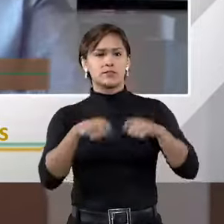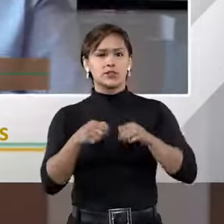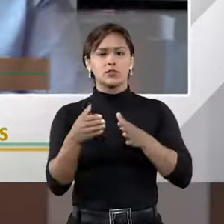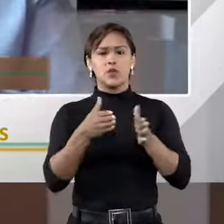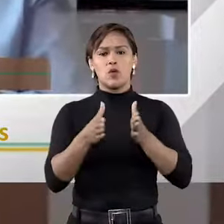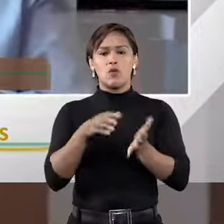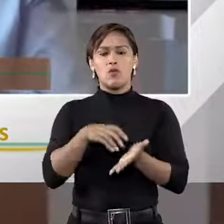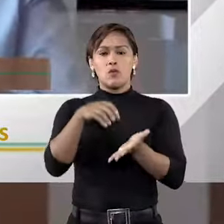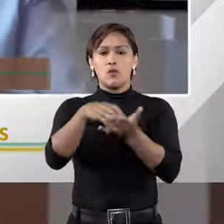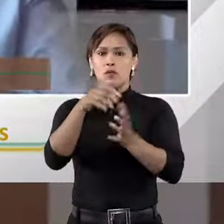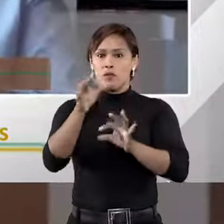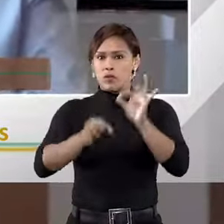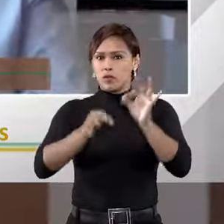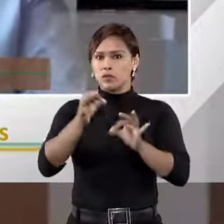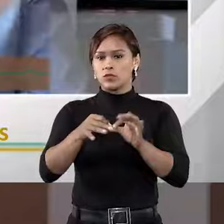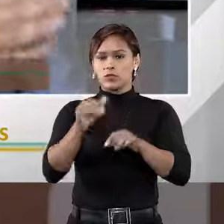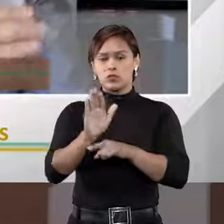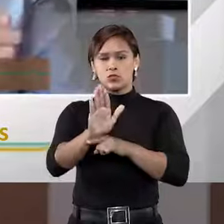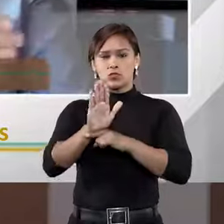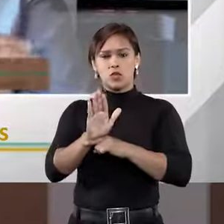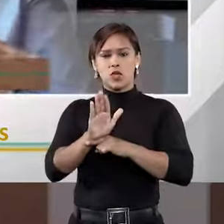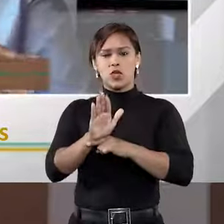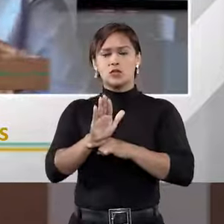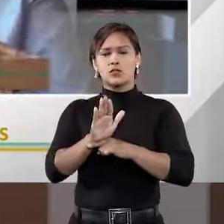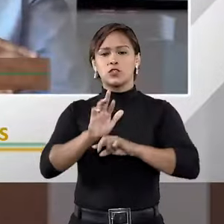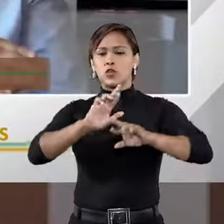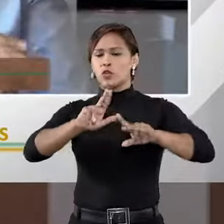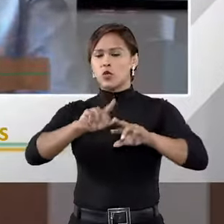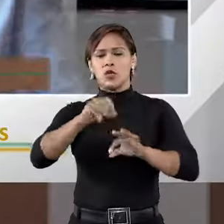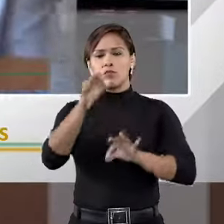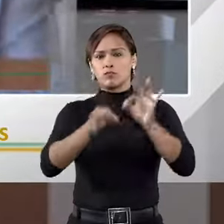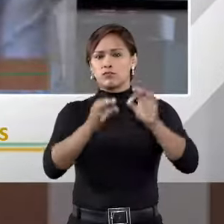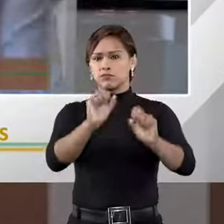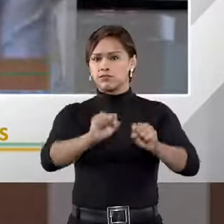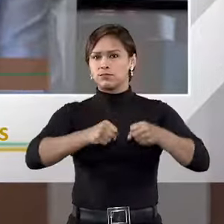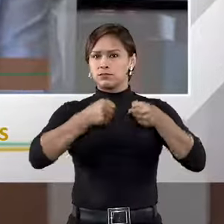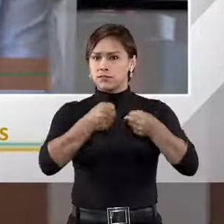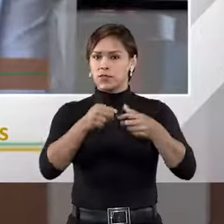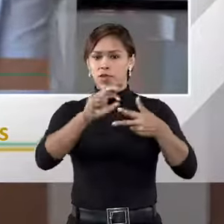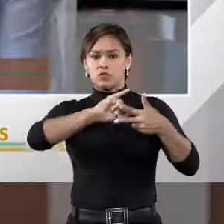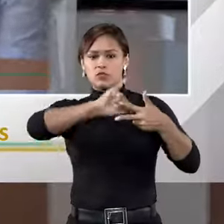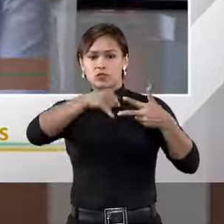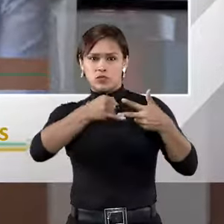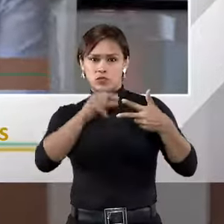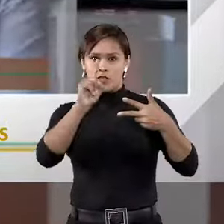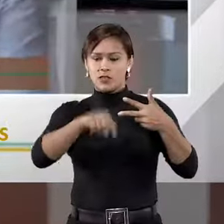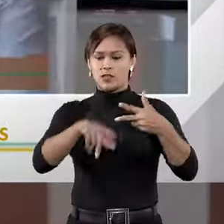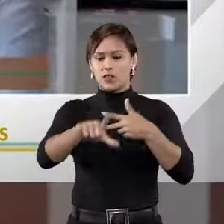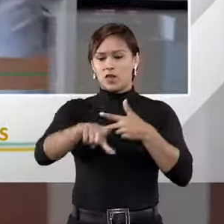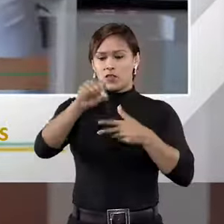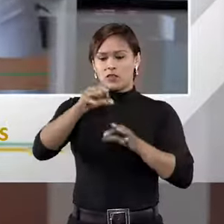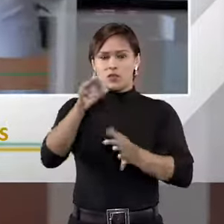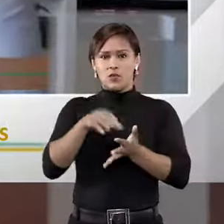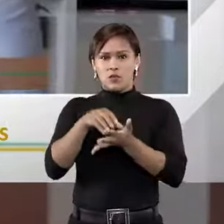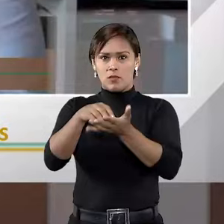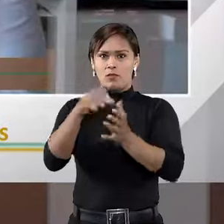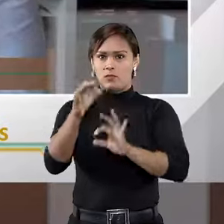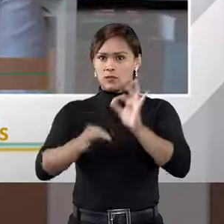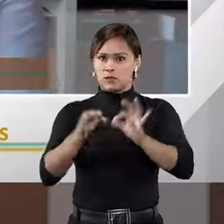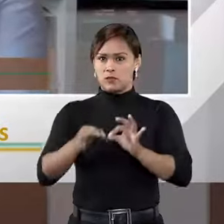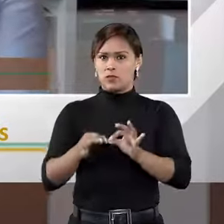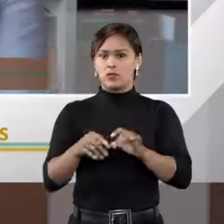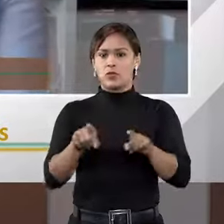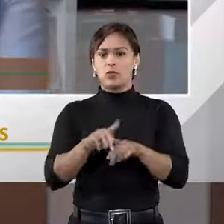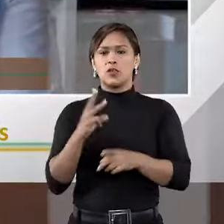órgão julgador que não é o poder judiciário. Então, eles escolhem um órgão julgador. Então,